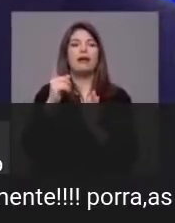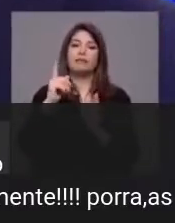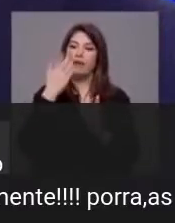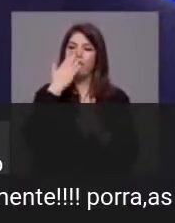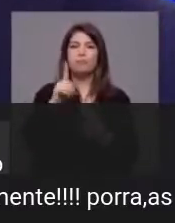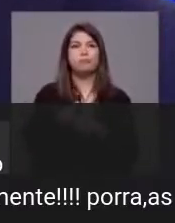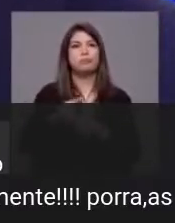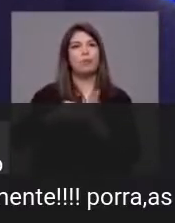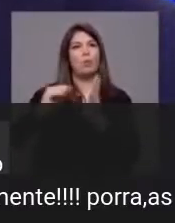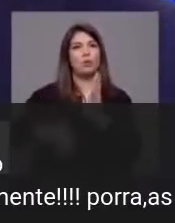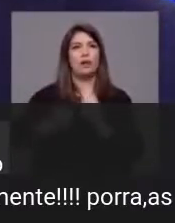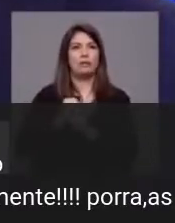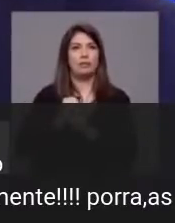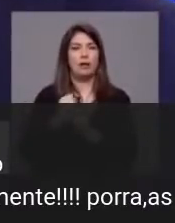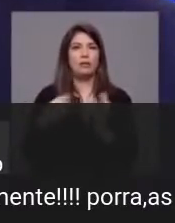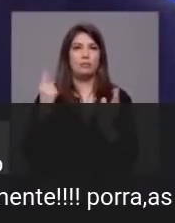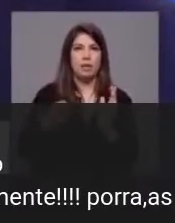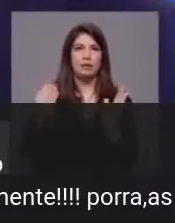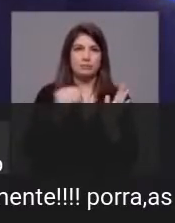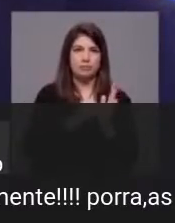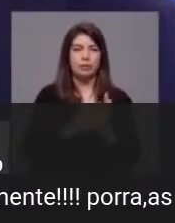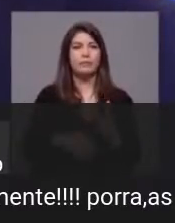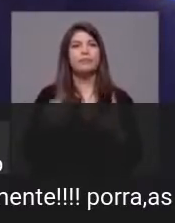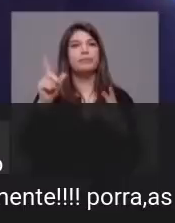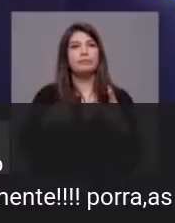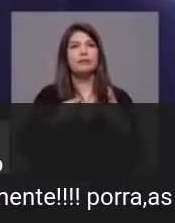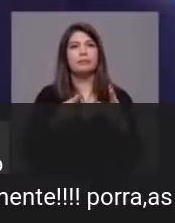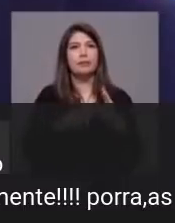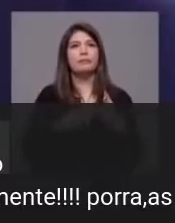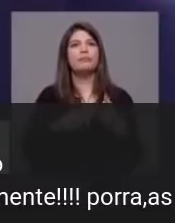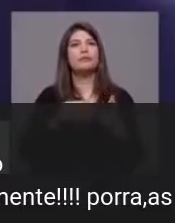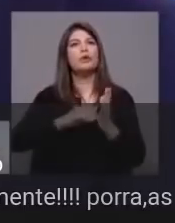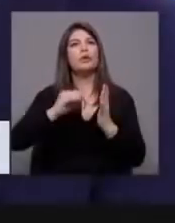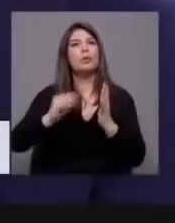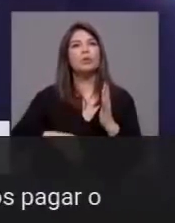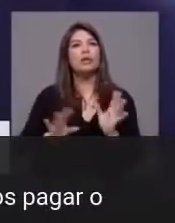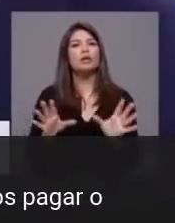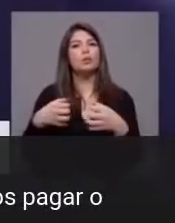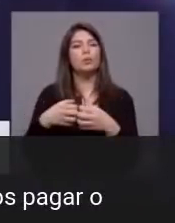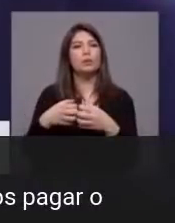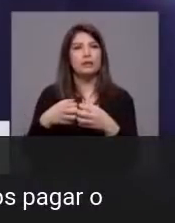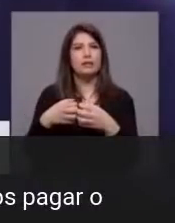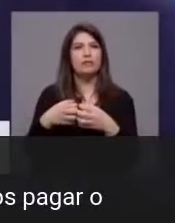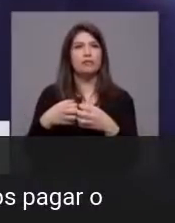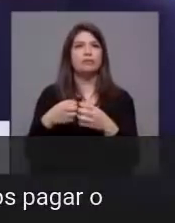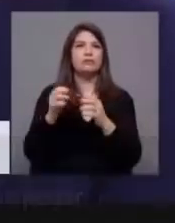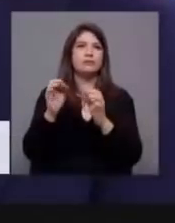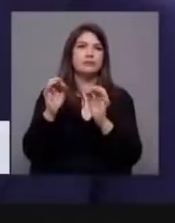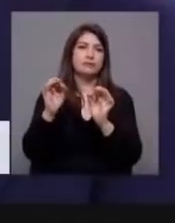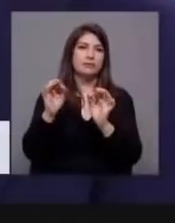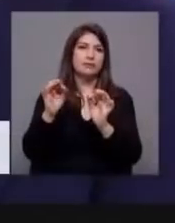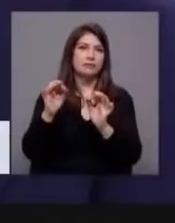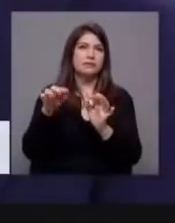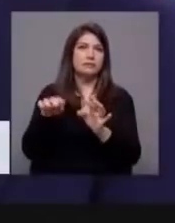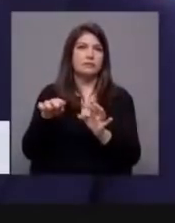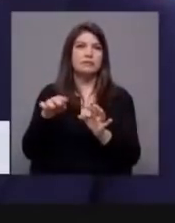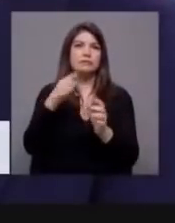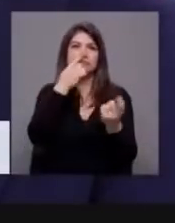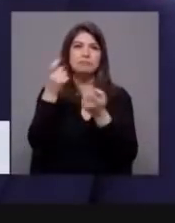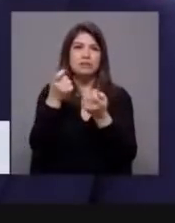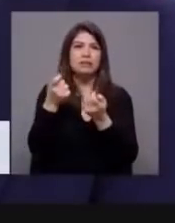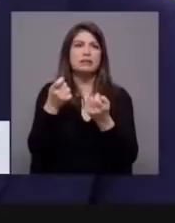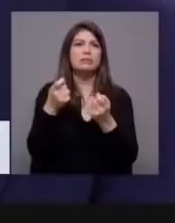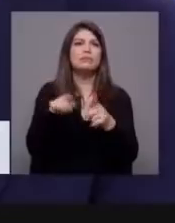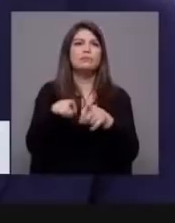contrato de trabalho. Vinha desbloquear, de uma vez por todas, a caducidade da contratação coletiva. Olhe, uma solução idêntica ou muito